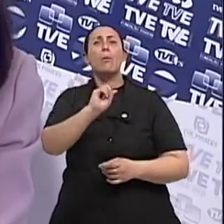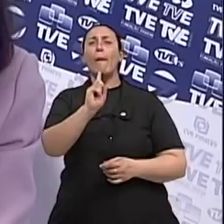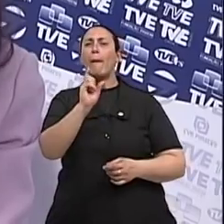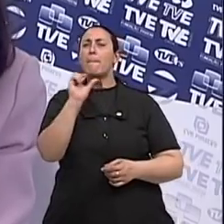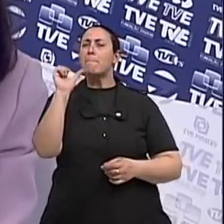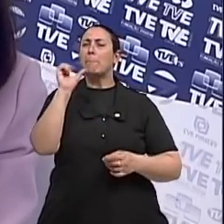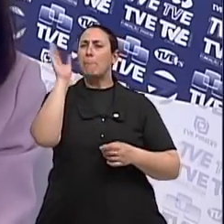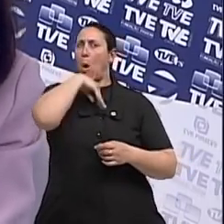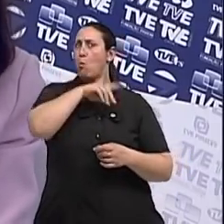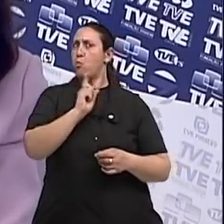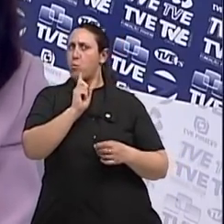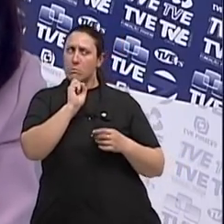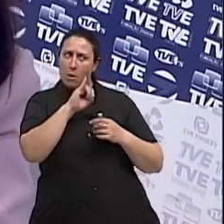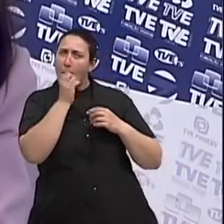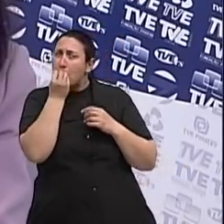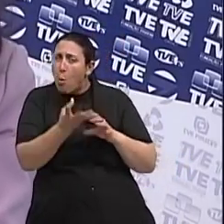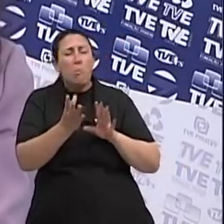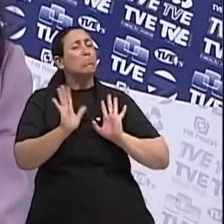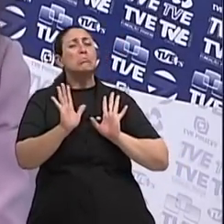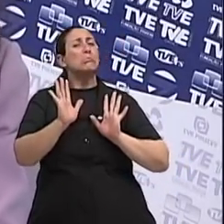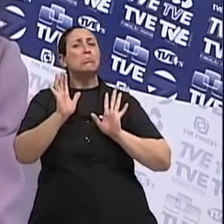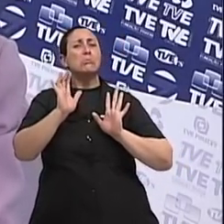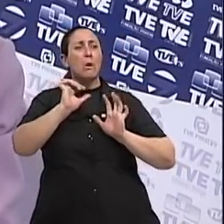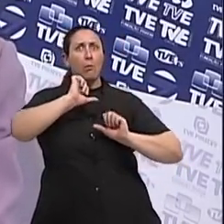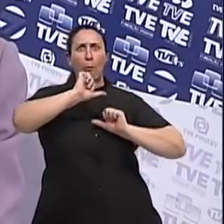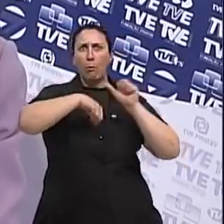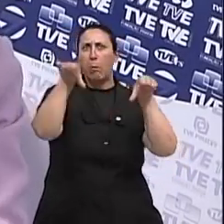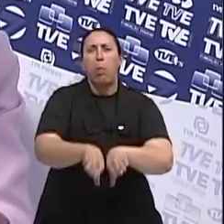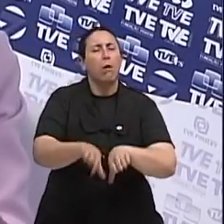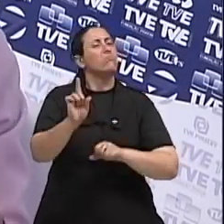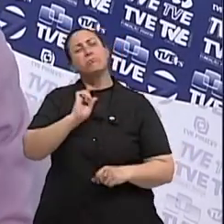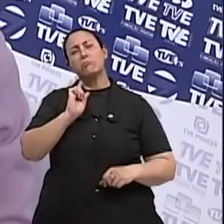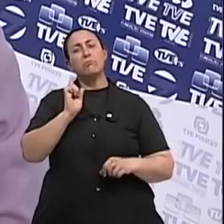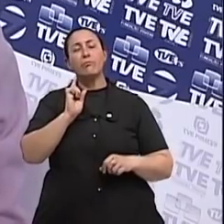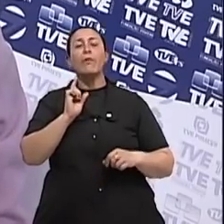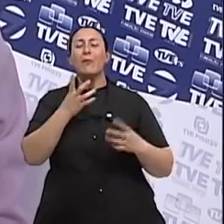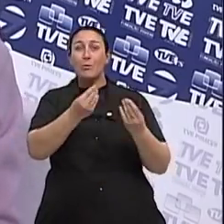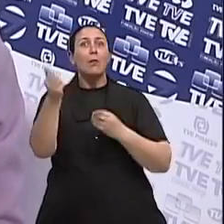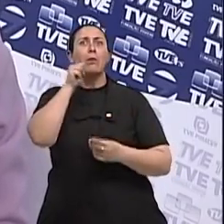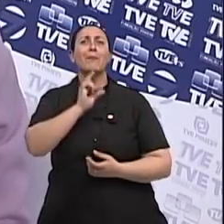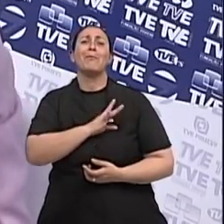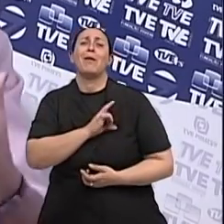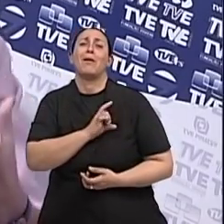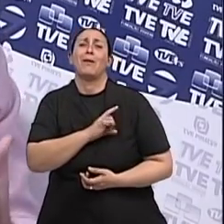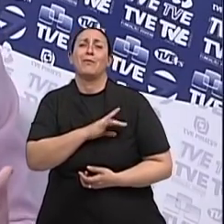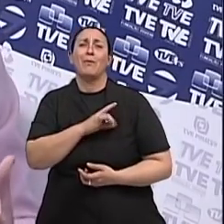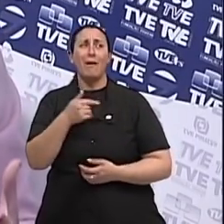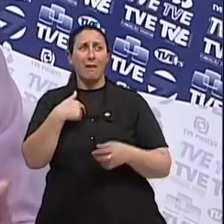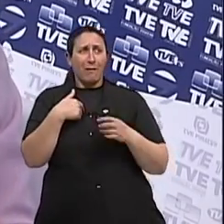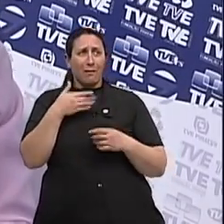câncer e nem vai virar. Ah, ok. Perfeito. Desde que tenha uma biópsia. As mulheres têm muito medo de